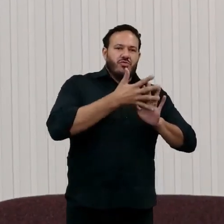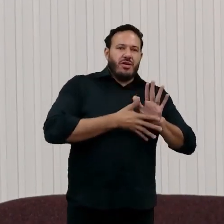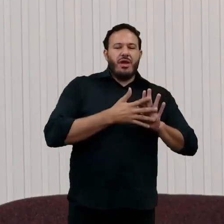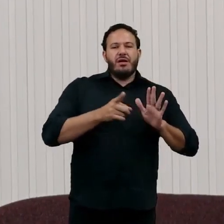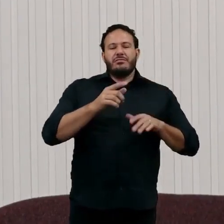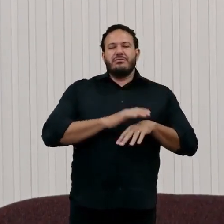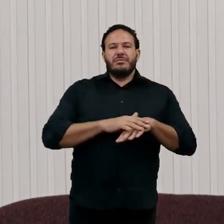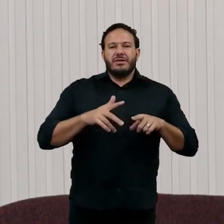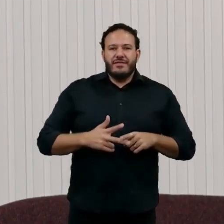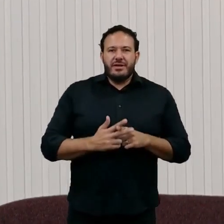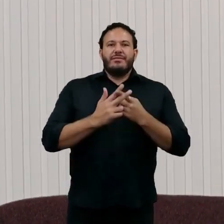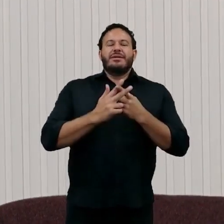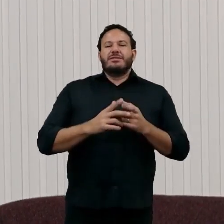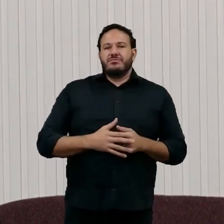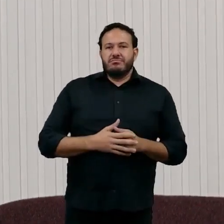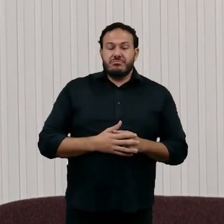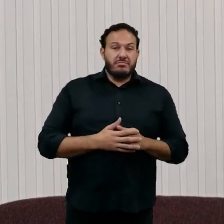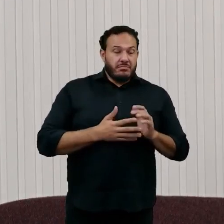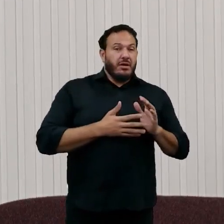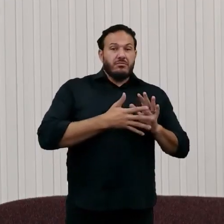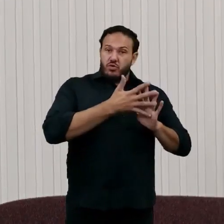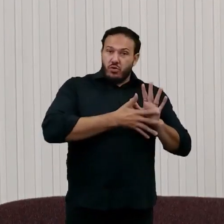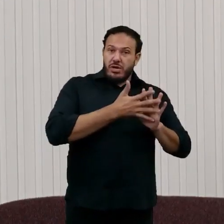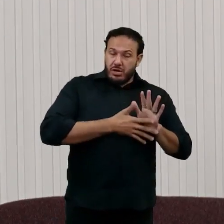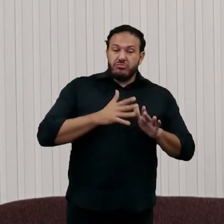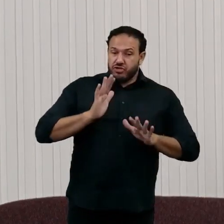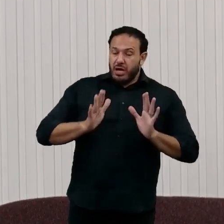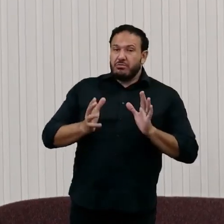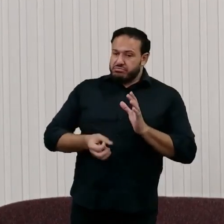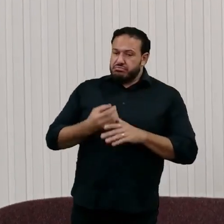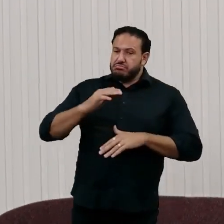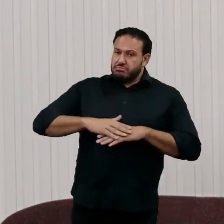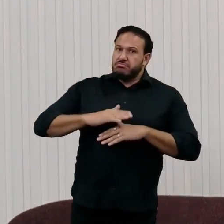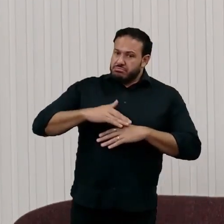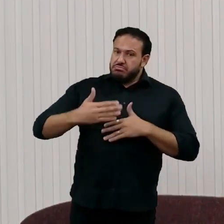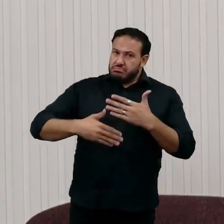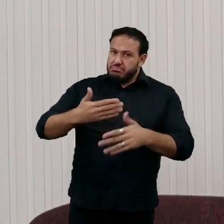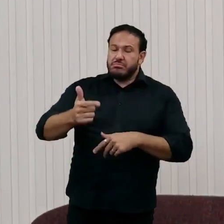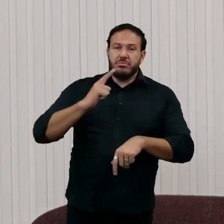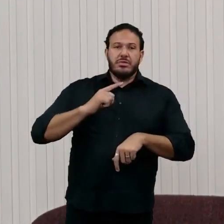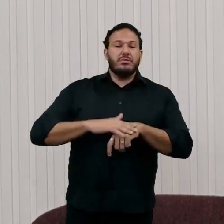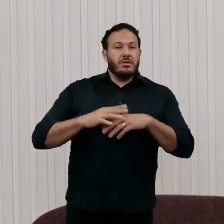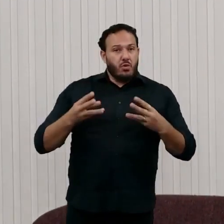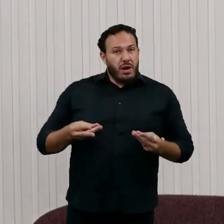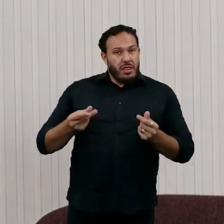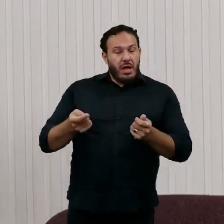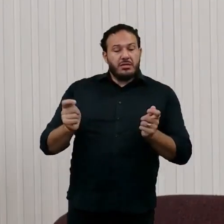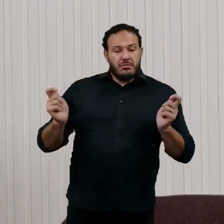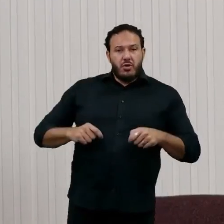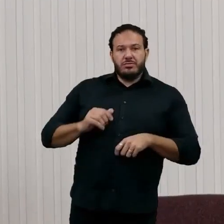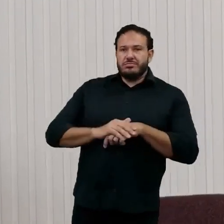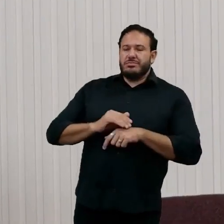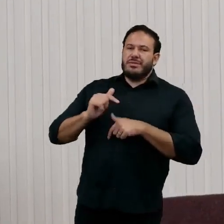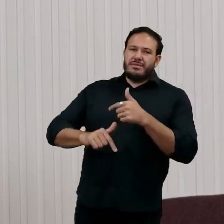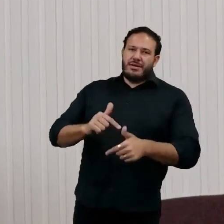currículo desenvolvido para professores com alto grau de qualidade para que eles possam trabalhar. É